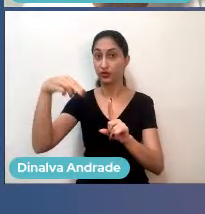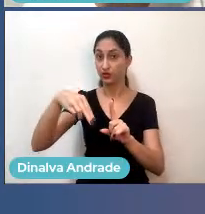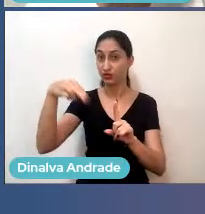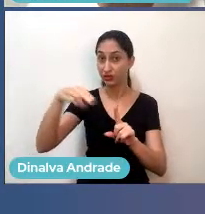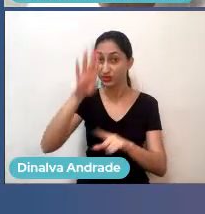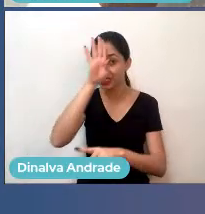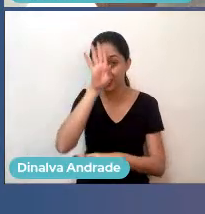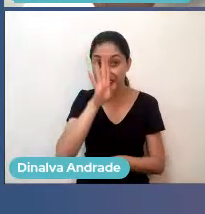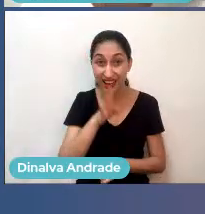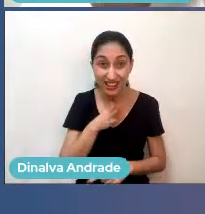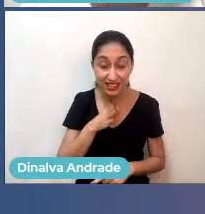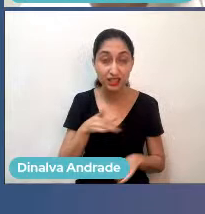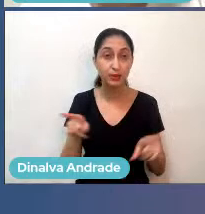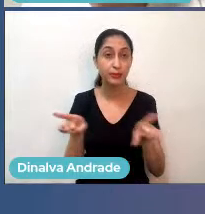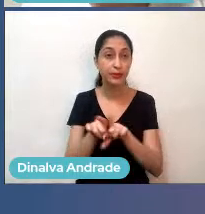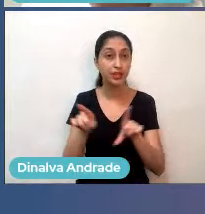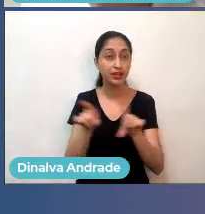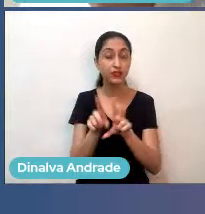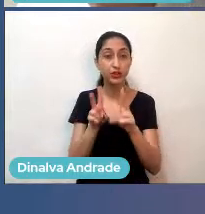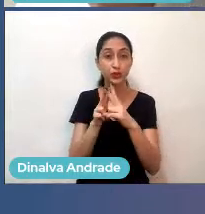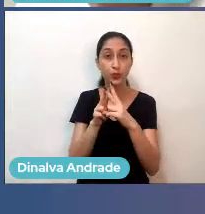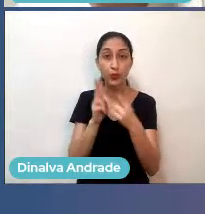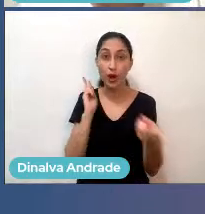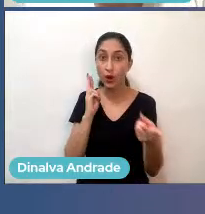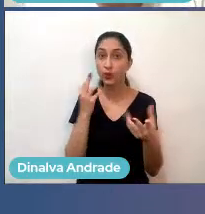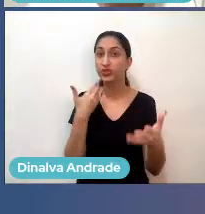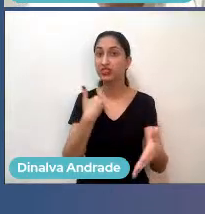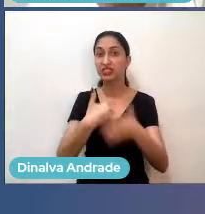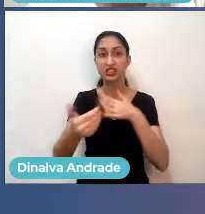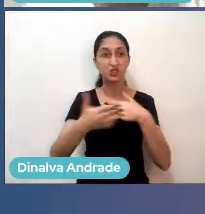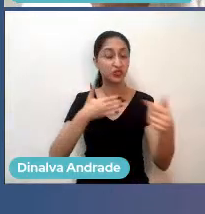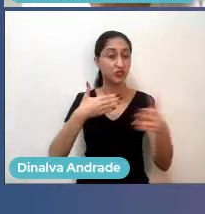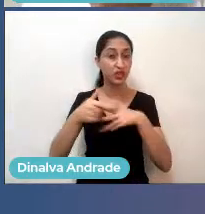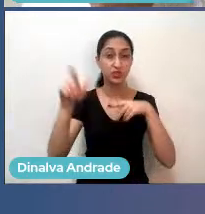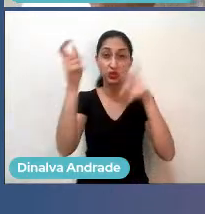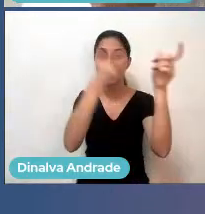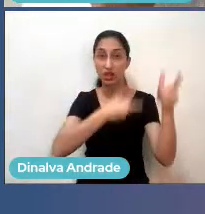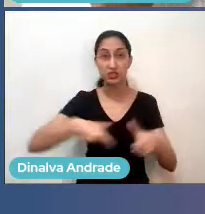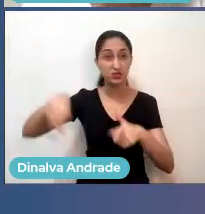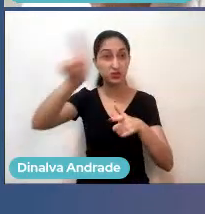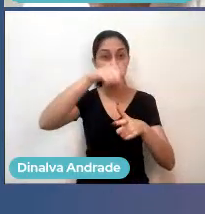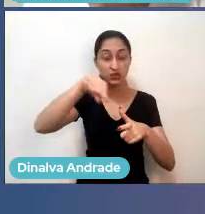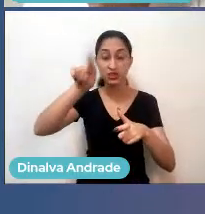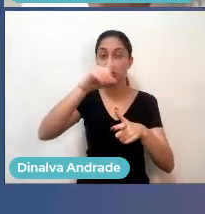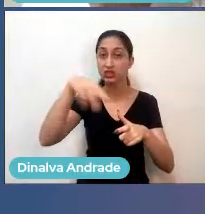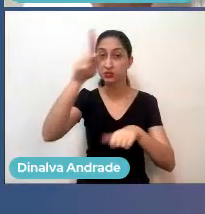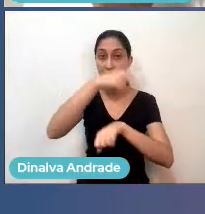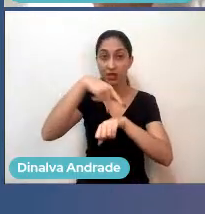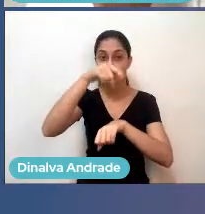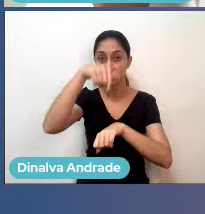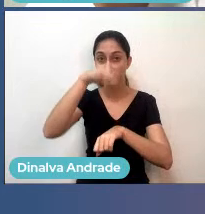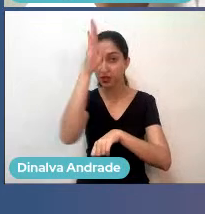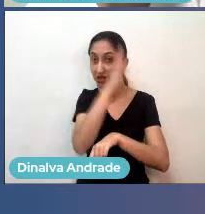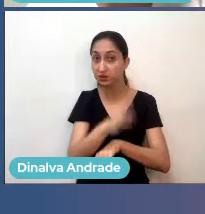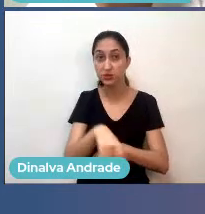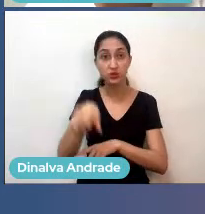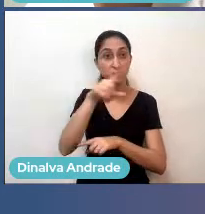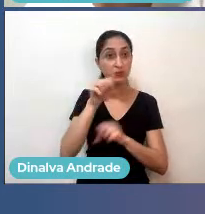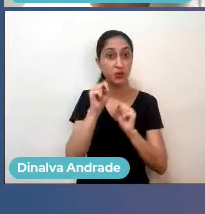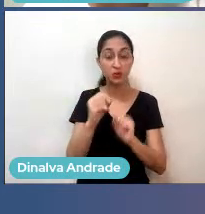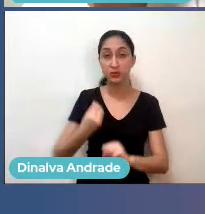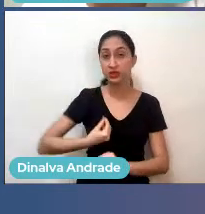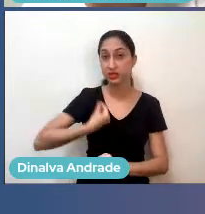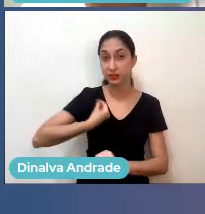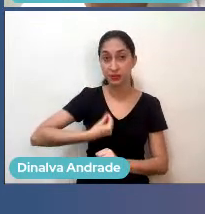inteiramente online, então não importa em que parte do país você está ouvindo a gente aqui, assistindo a gente, você pode participar do CASE, é só